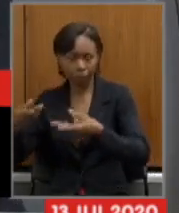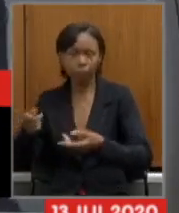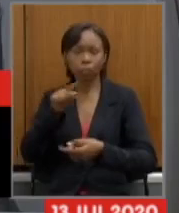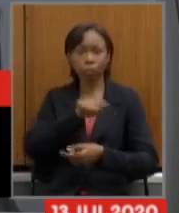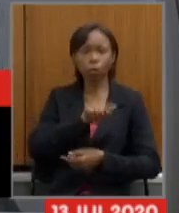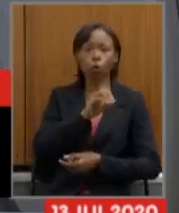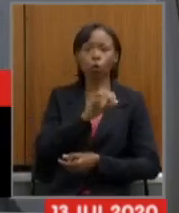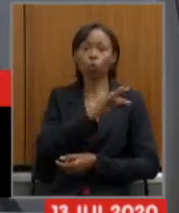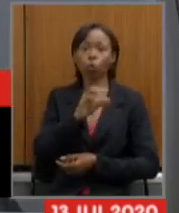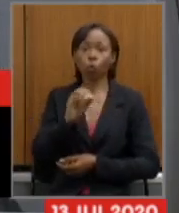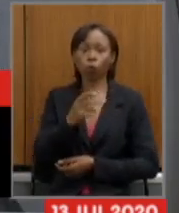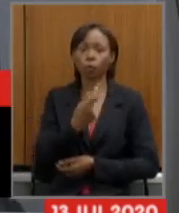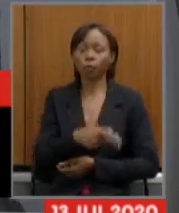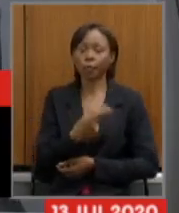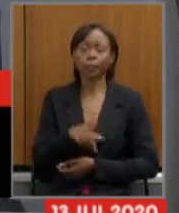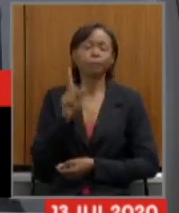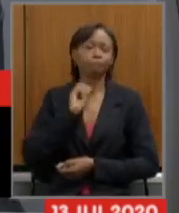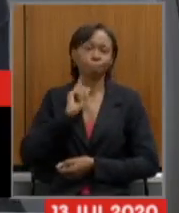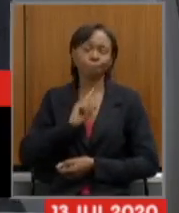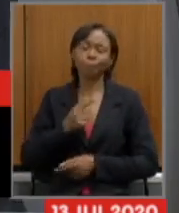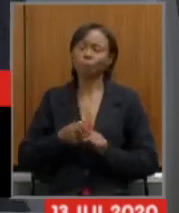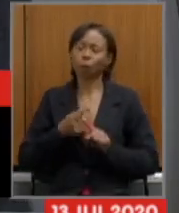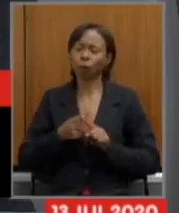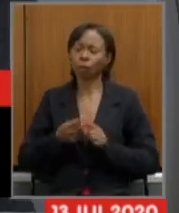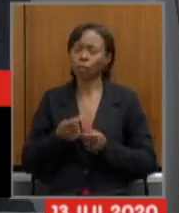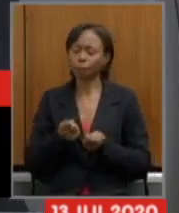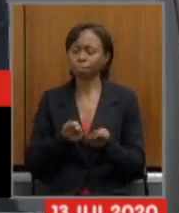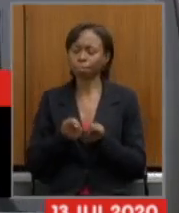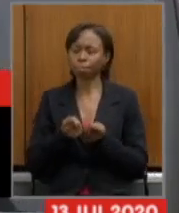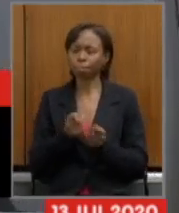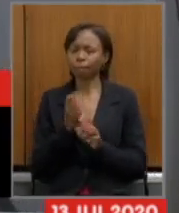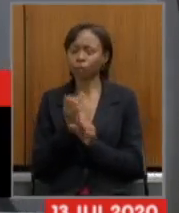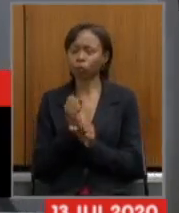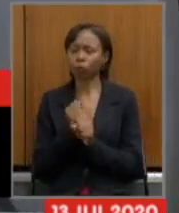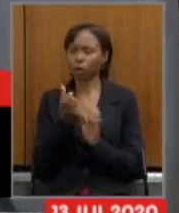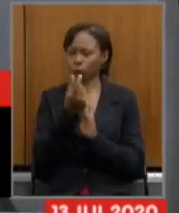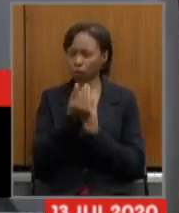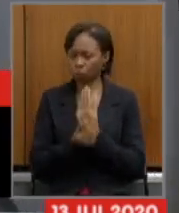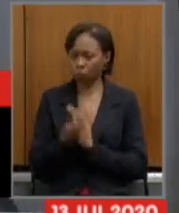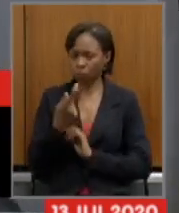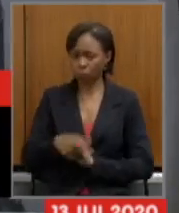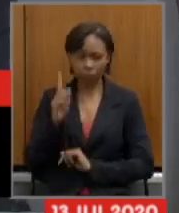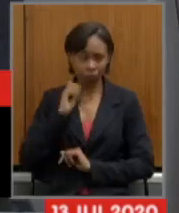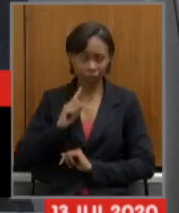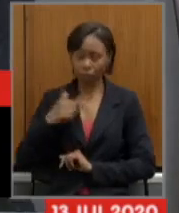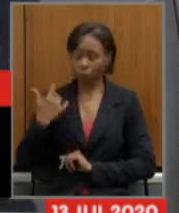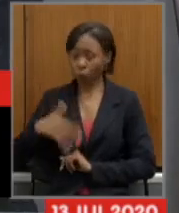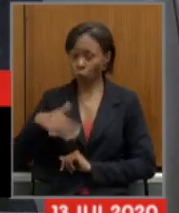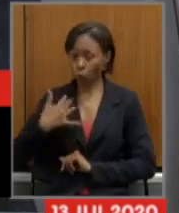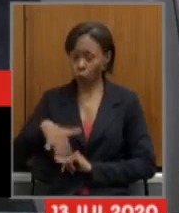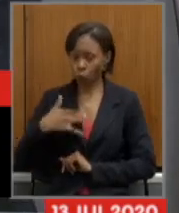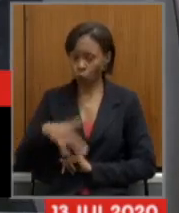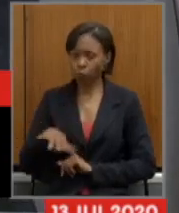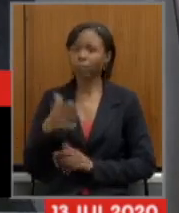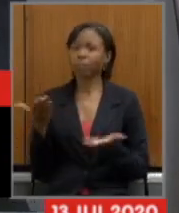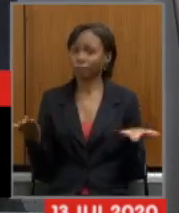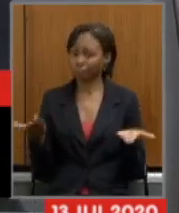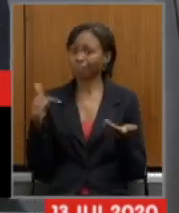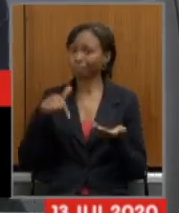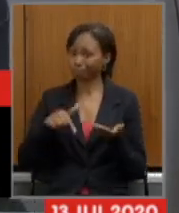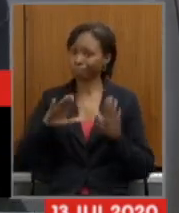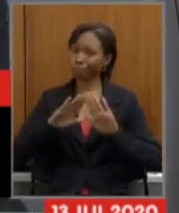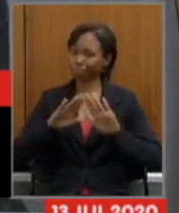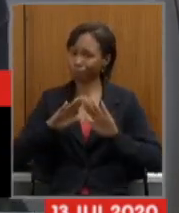gerais o desafio de controlar as contas públicas do estado de minas gerais é enorme haja vista a discussão que nós estamos tendo aqui na assembleia